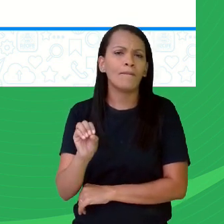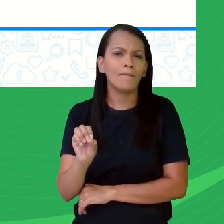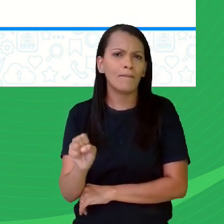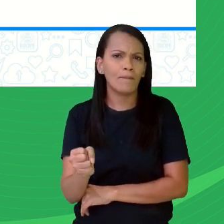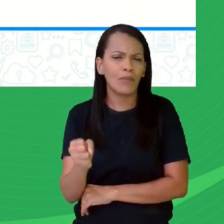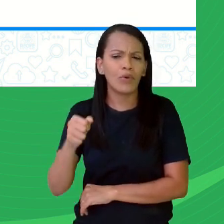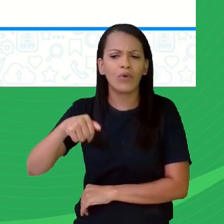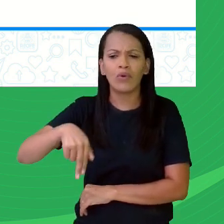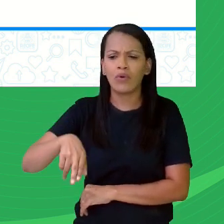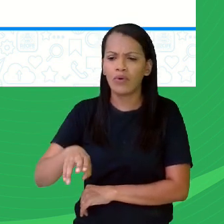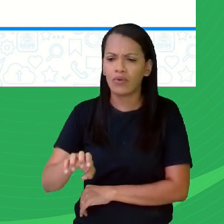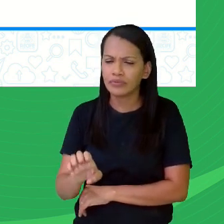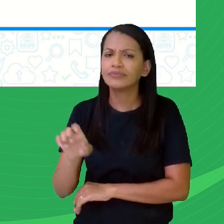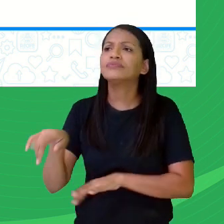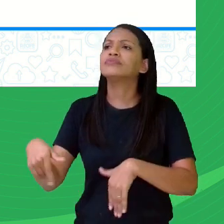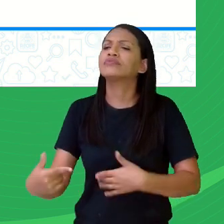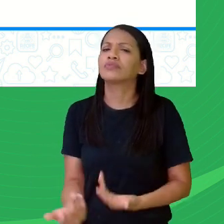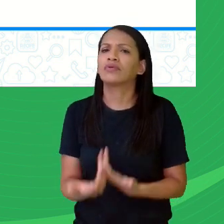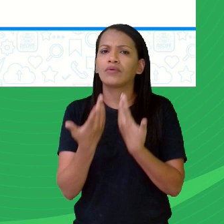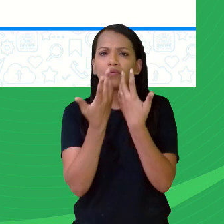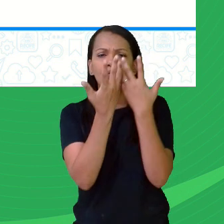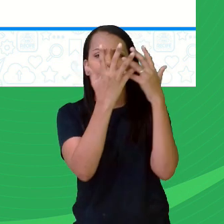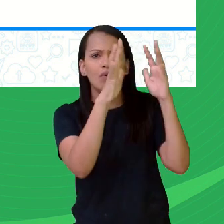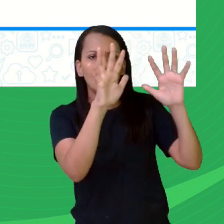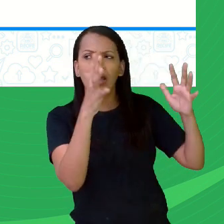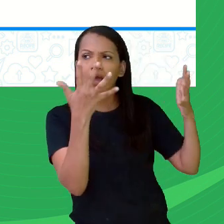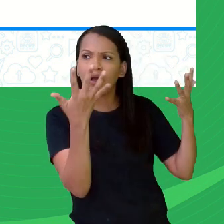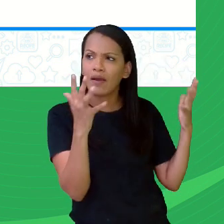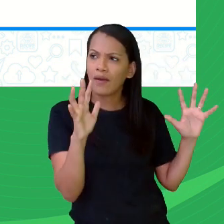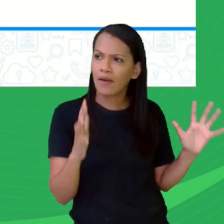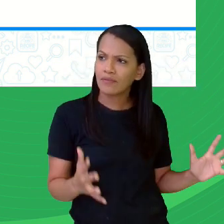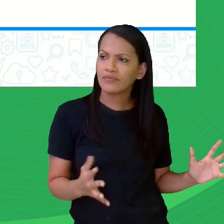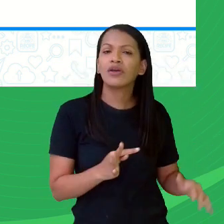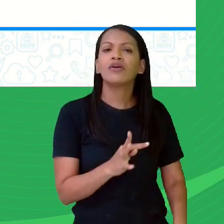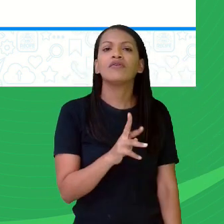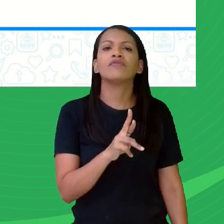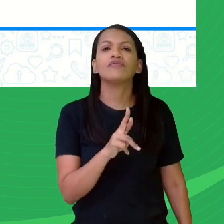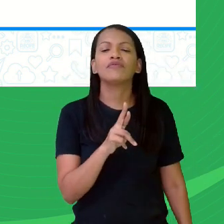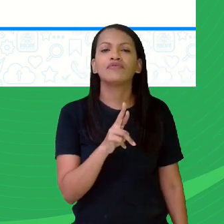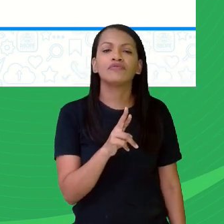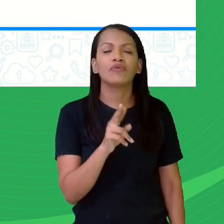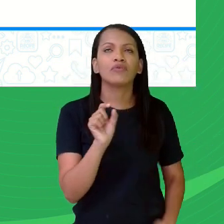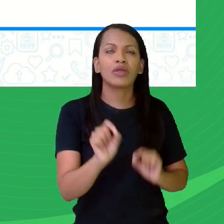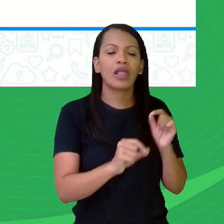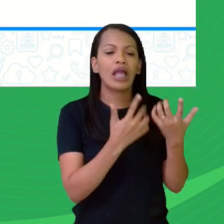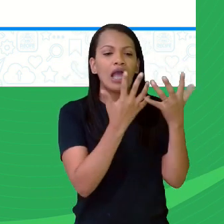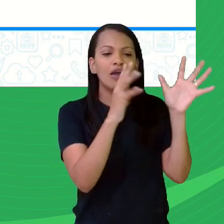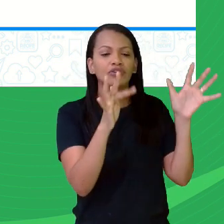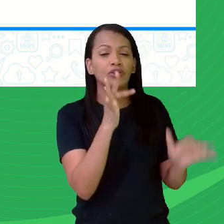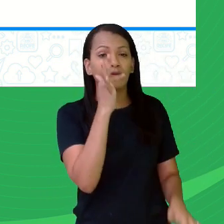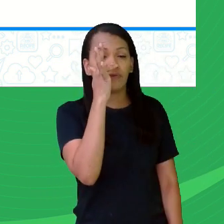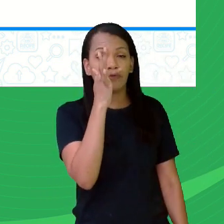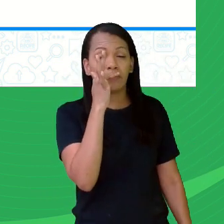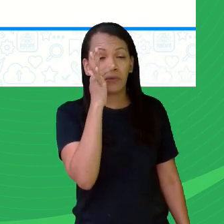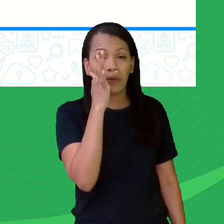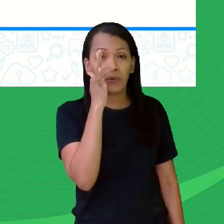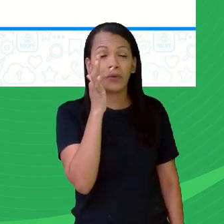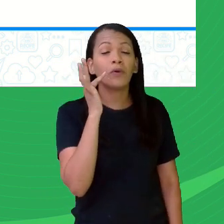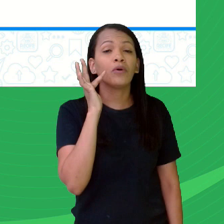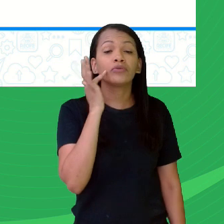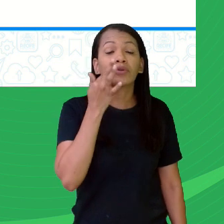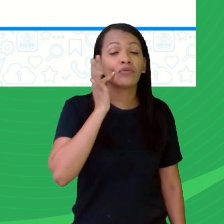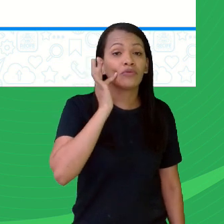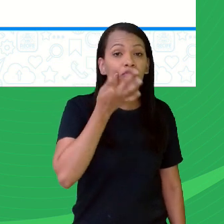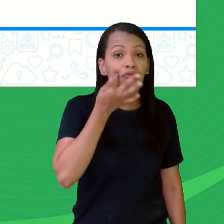um específico aí. São árvores que dão frutos. Então, eu chamo de pomar. Coletivo de